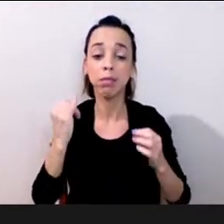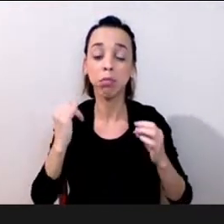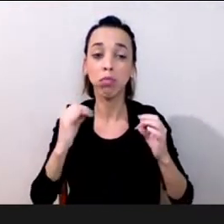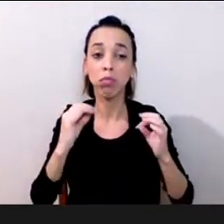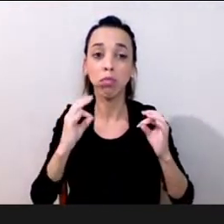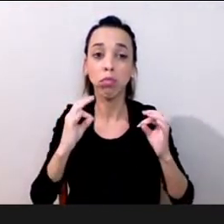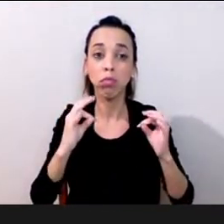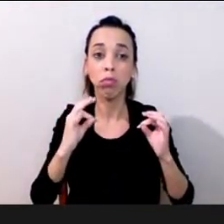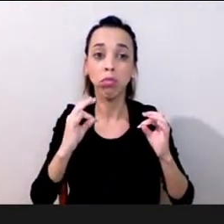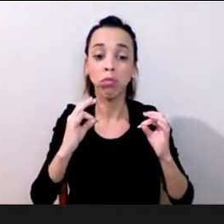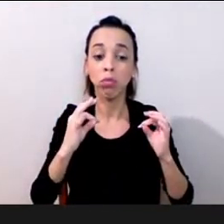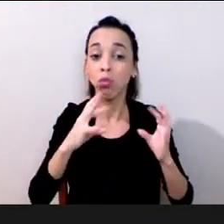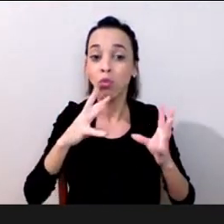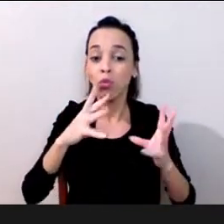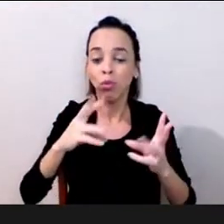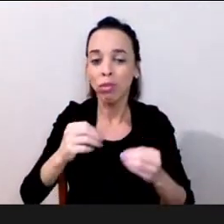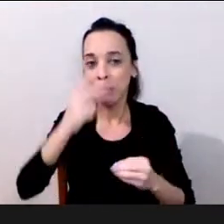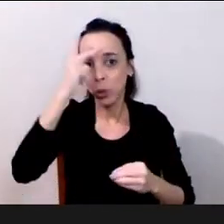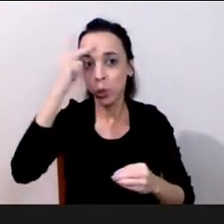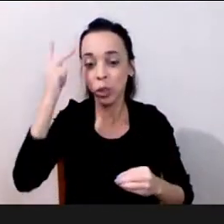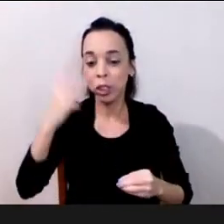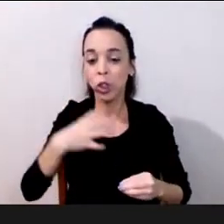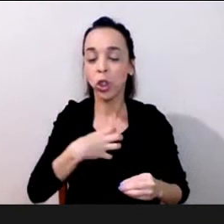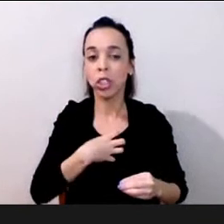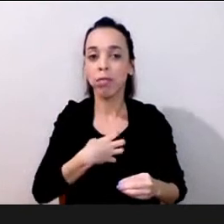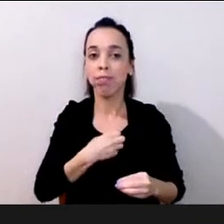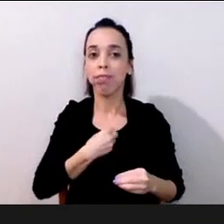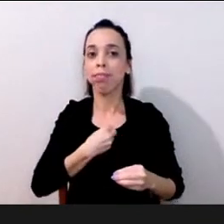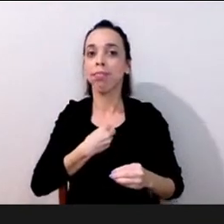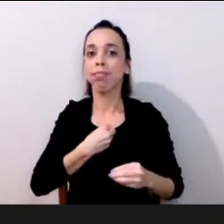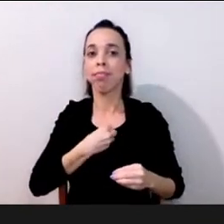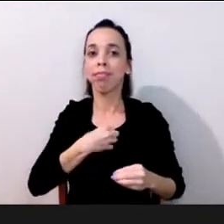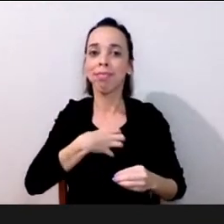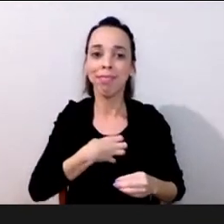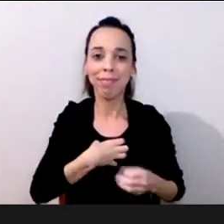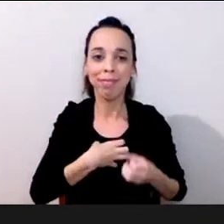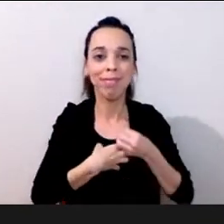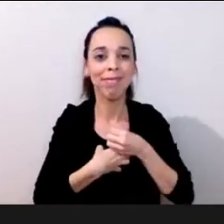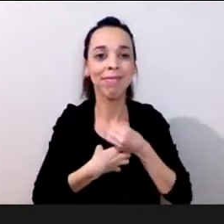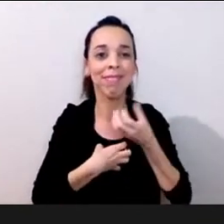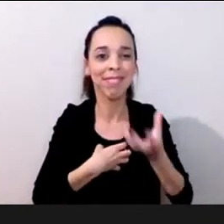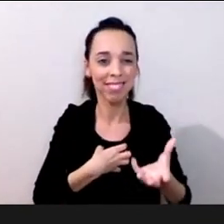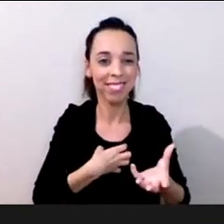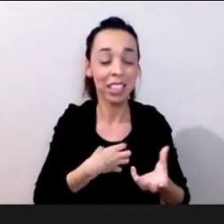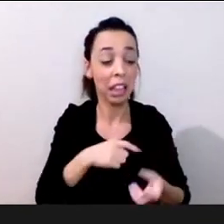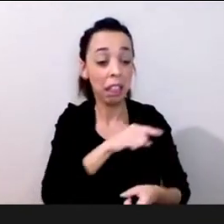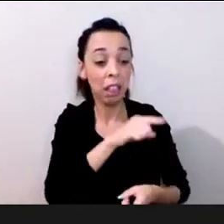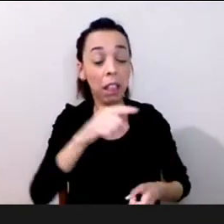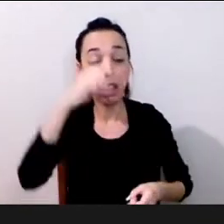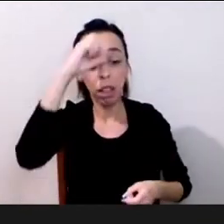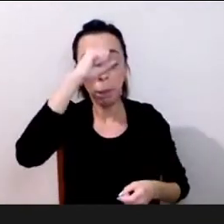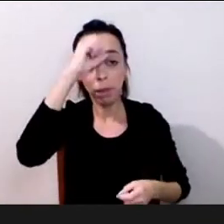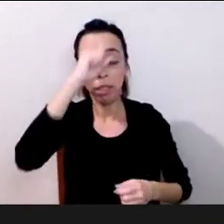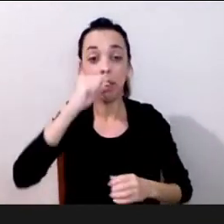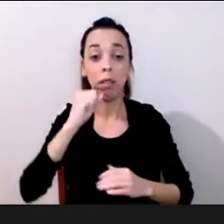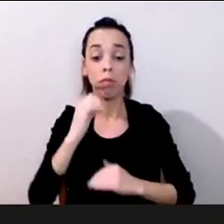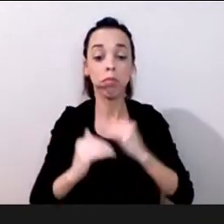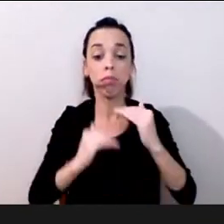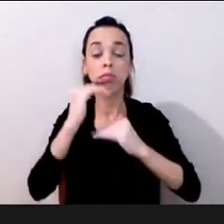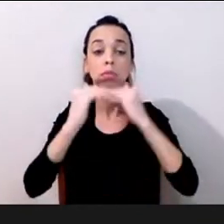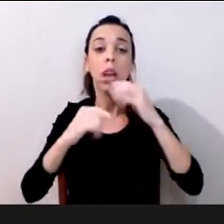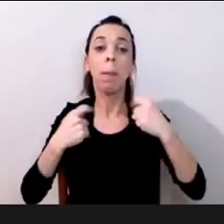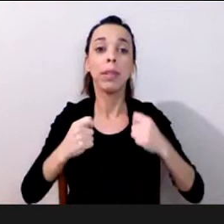por isso que ninguém aprende se não estiver motivado ninguém aprende se não estiver motivado e como é que nós vamos trabalhar essa